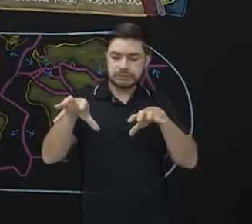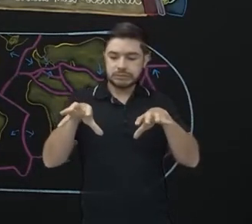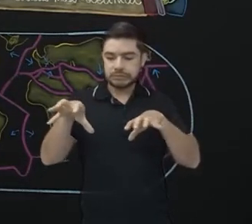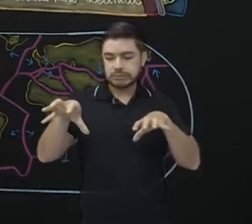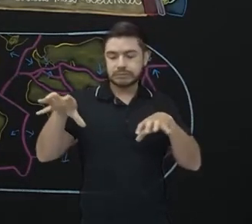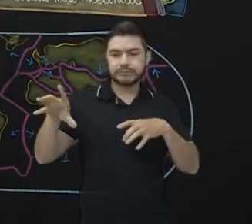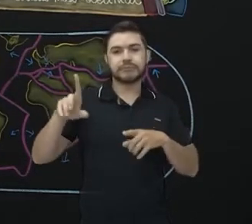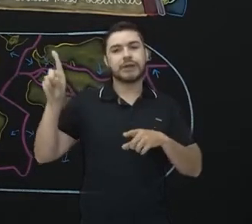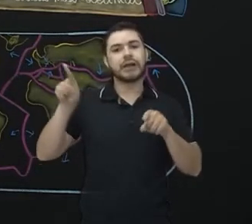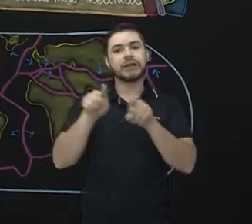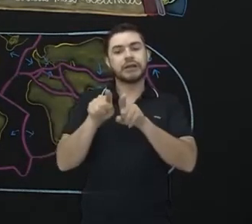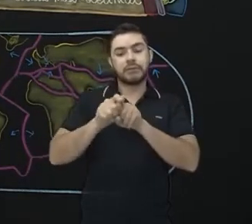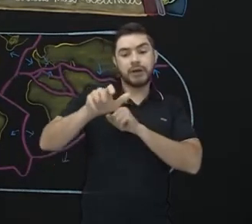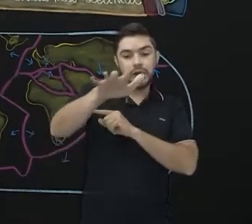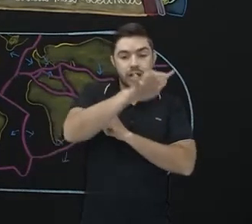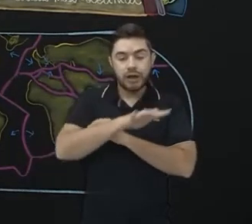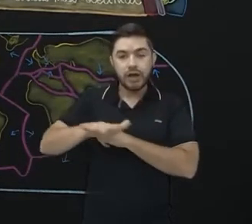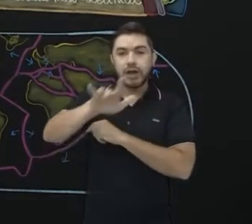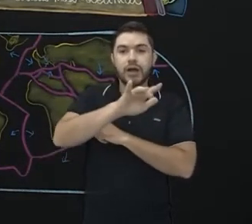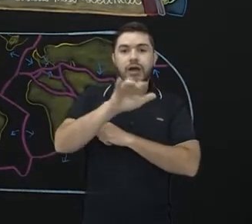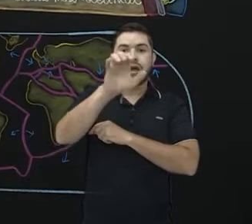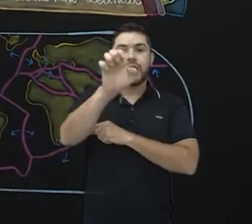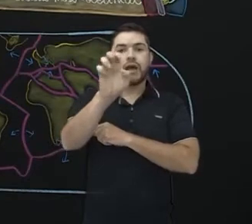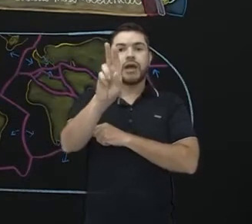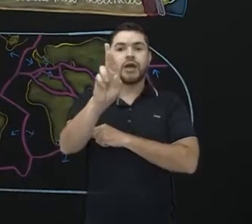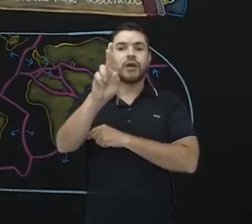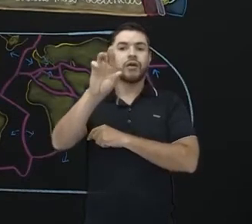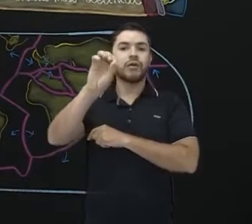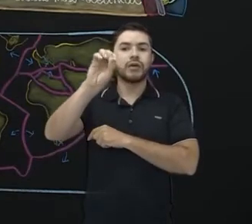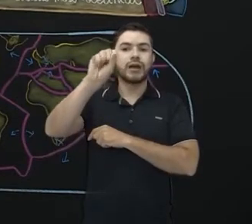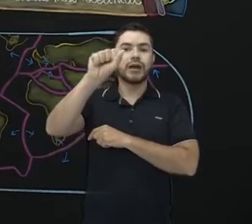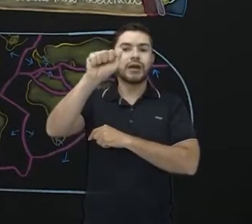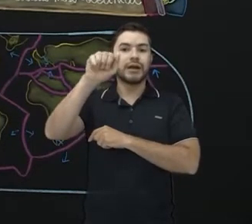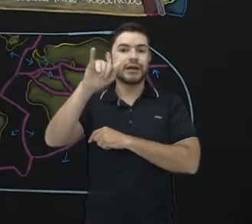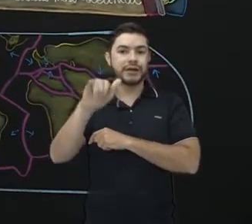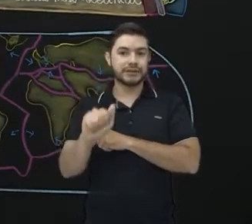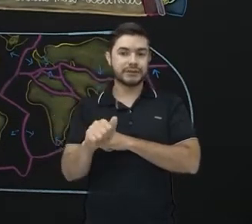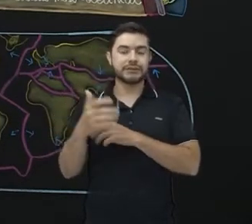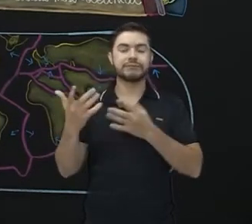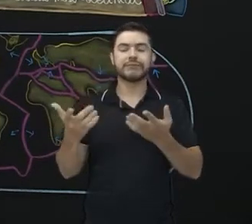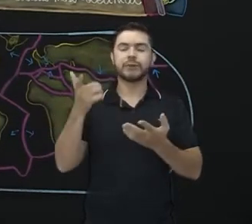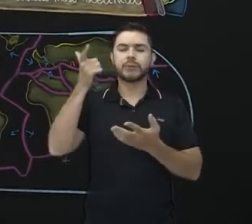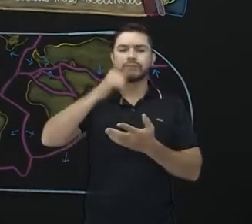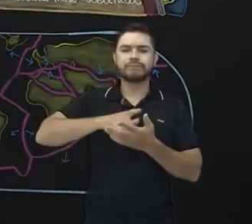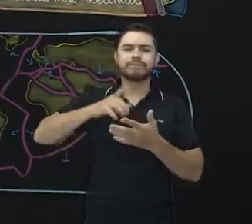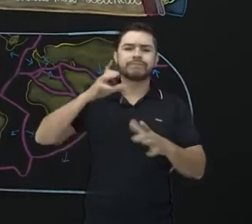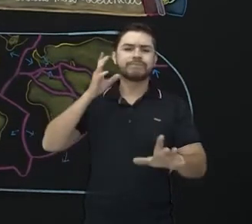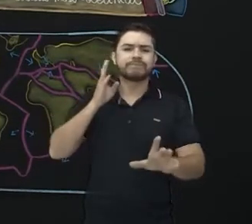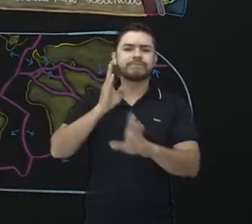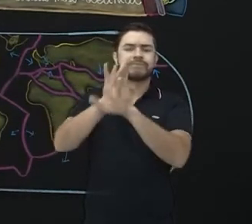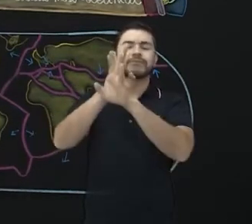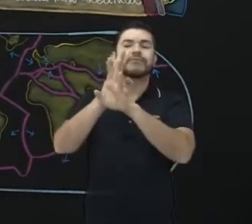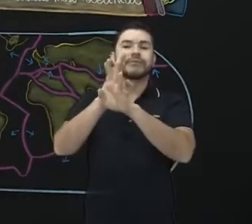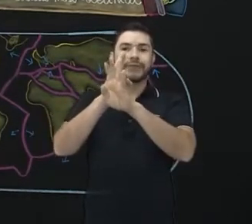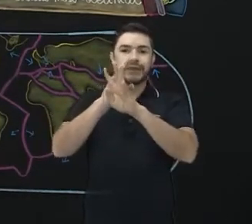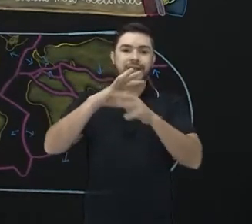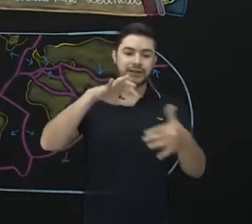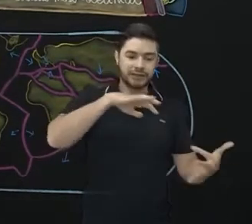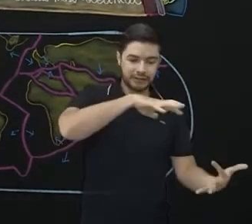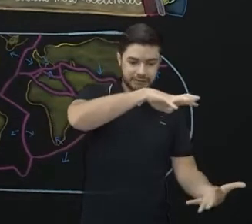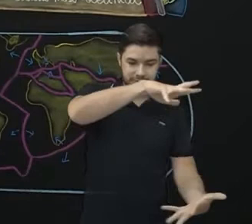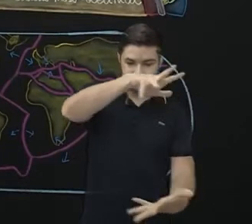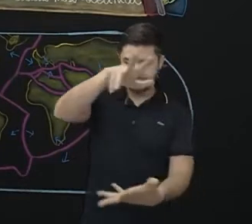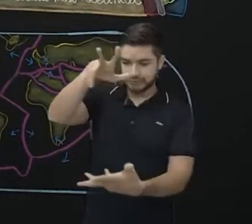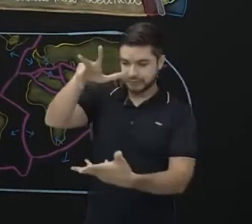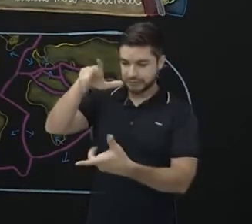Eurásia, que vai acontecer isso lá por 65 milhões de anos, até alcançar e formar o planeta há